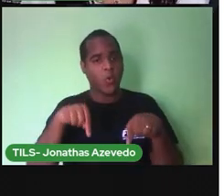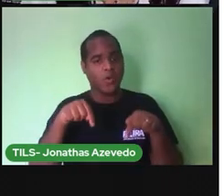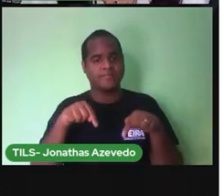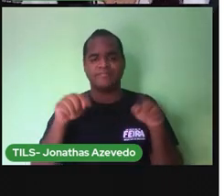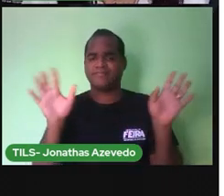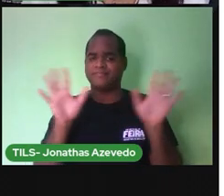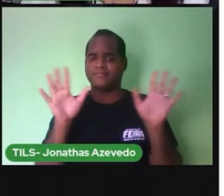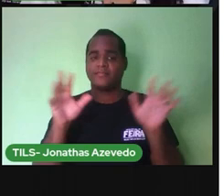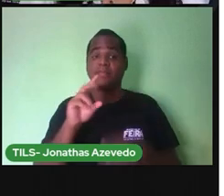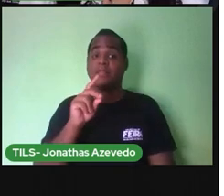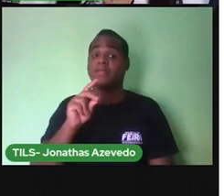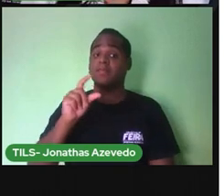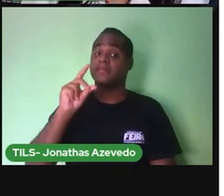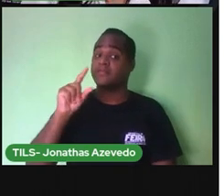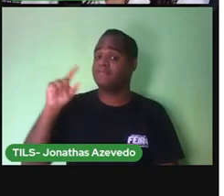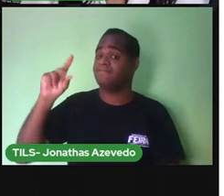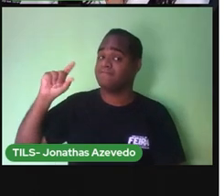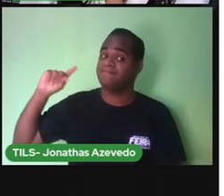passado.